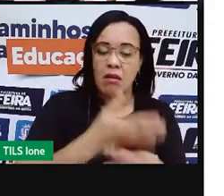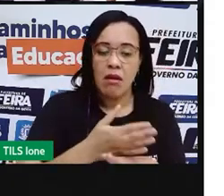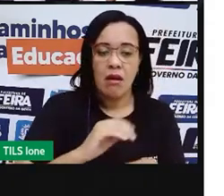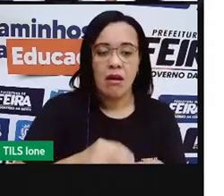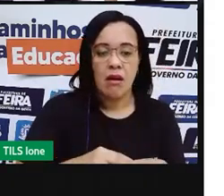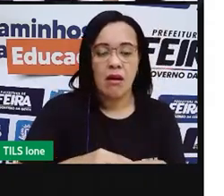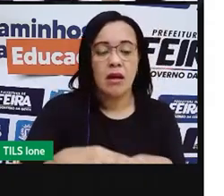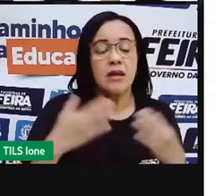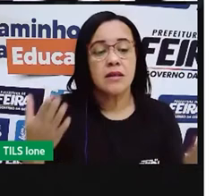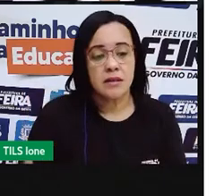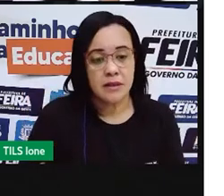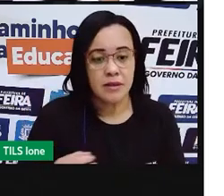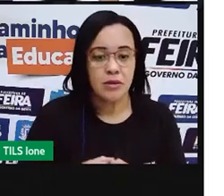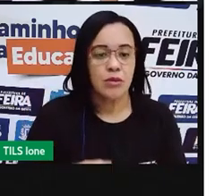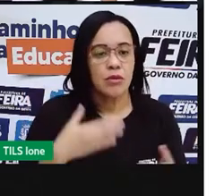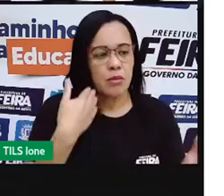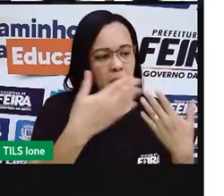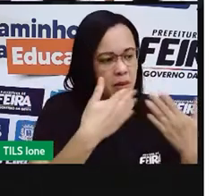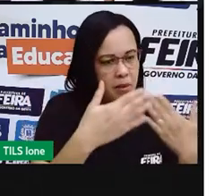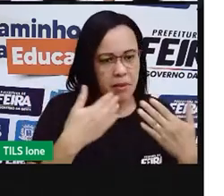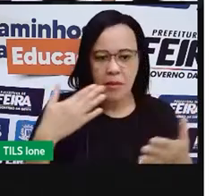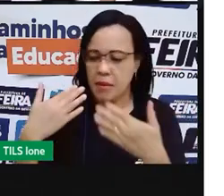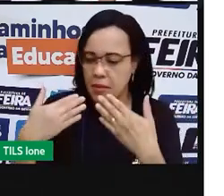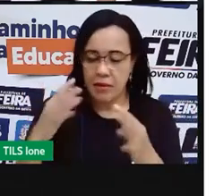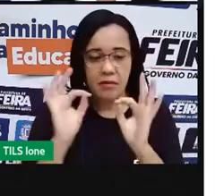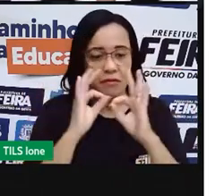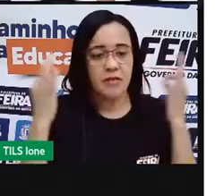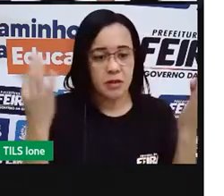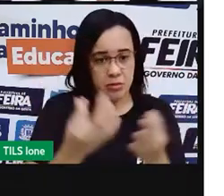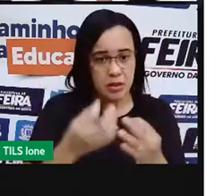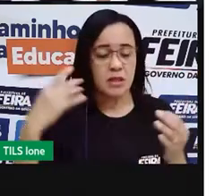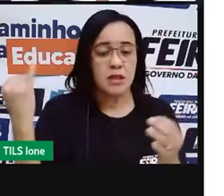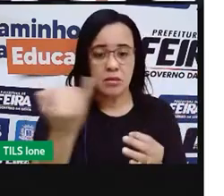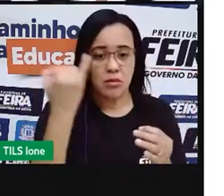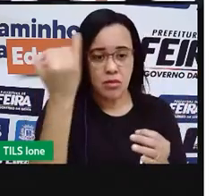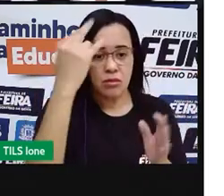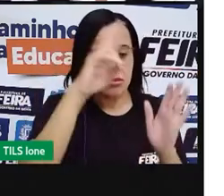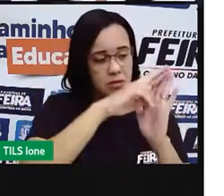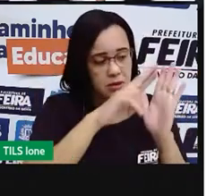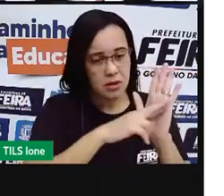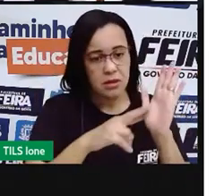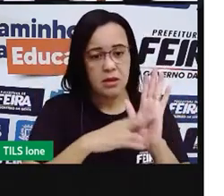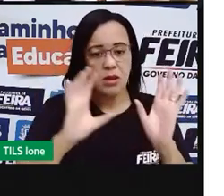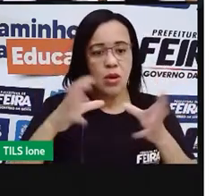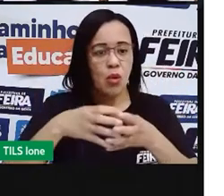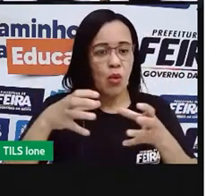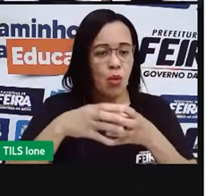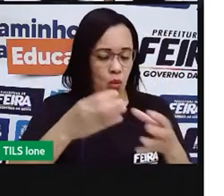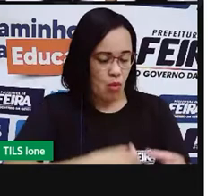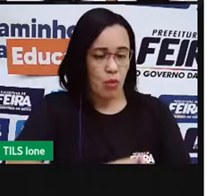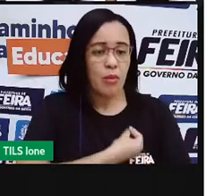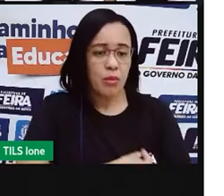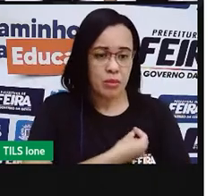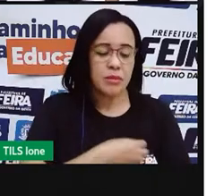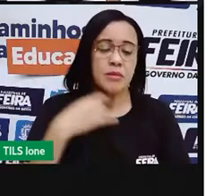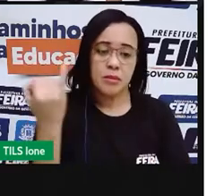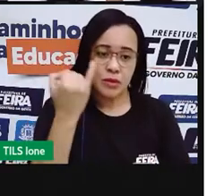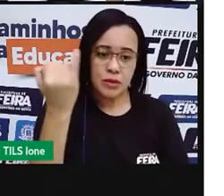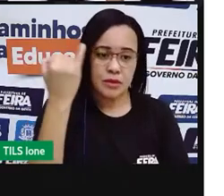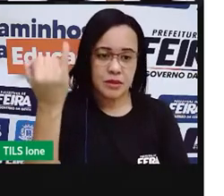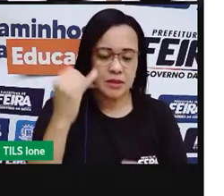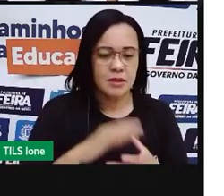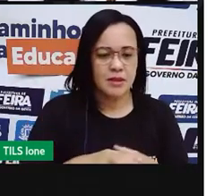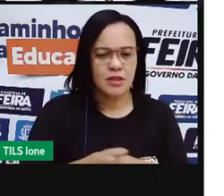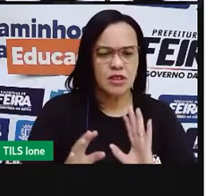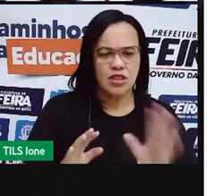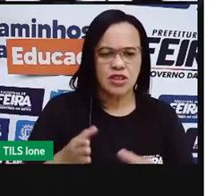familiares. sobre a importância das regras nos ambientes de convivência. Nós já falamos sobre isso em outra